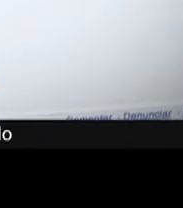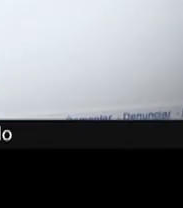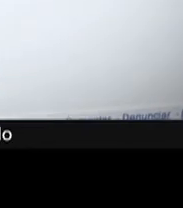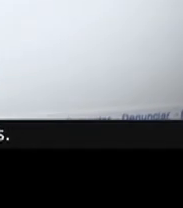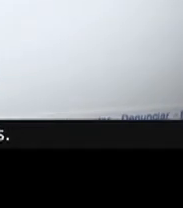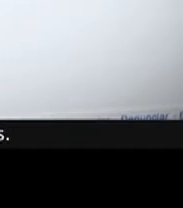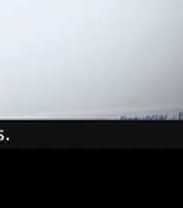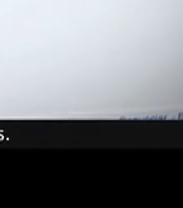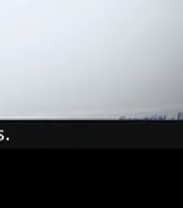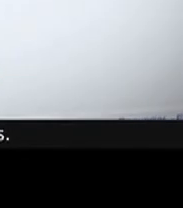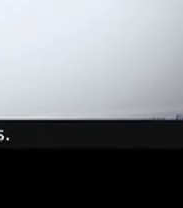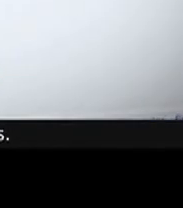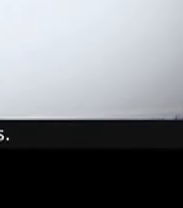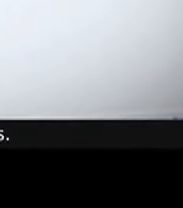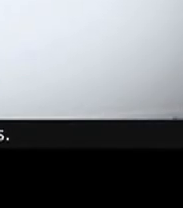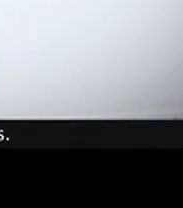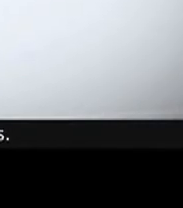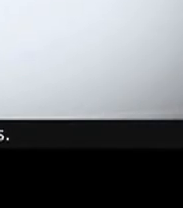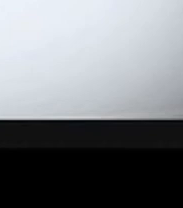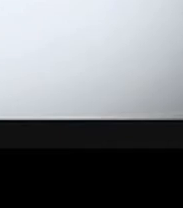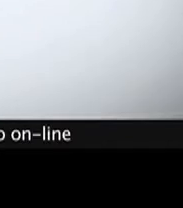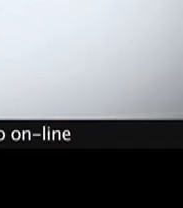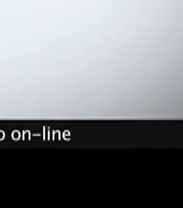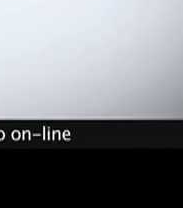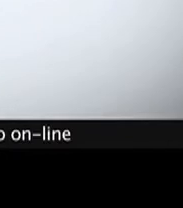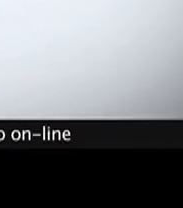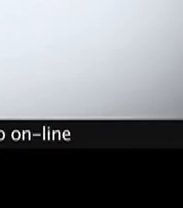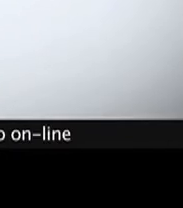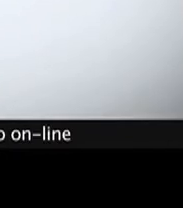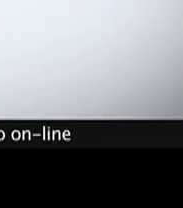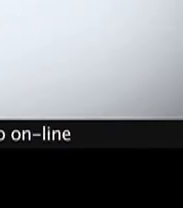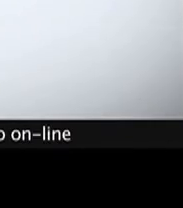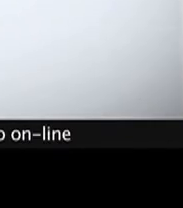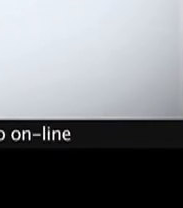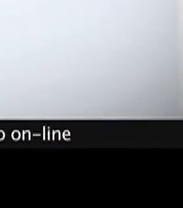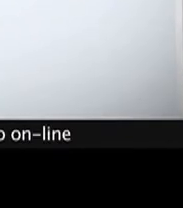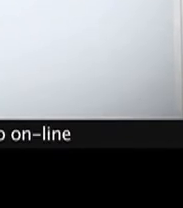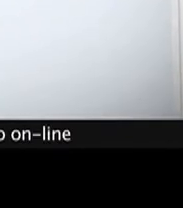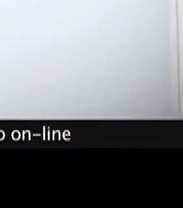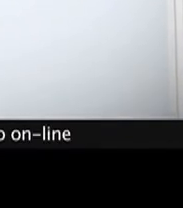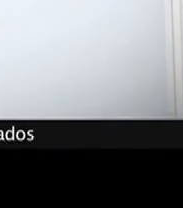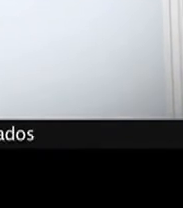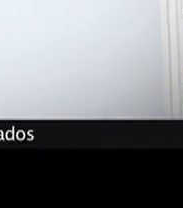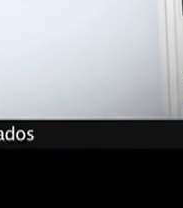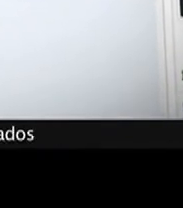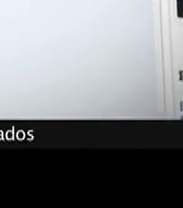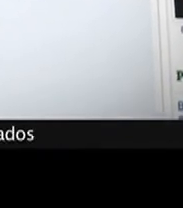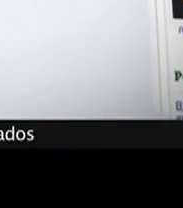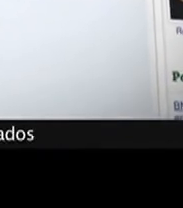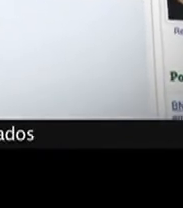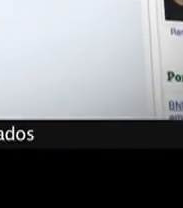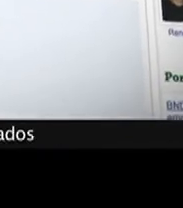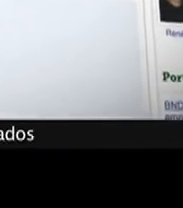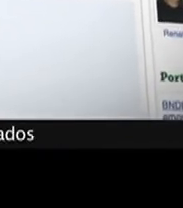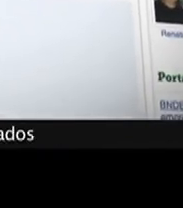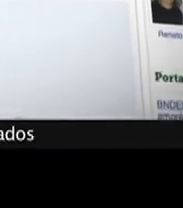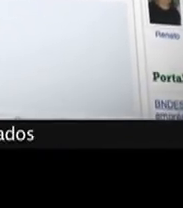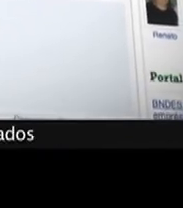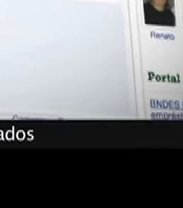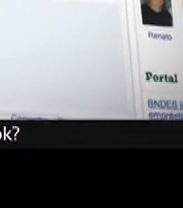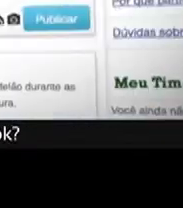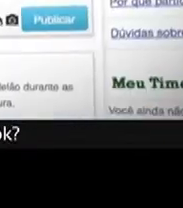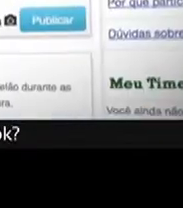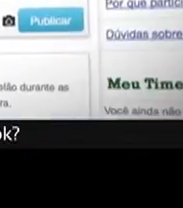informado e ligado aos demais voluntários. E vale lembrar que tanto o treinamento online como o presencial vão ser